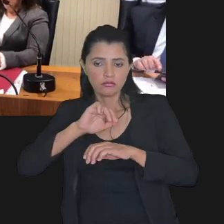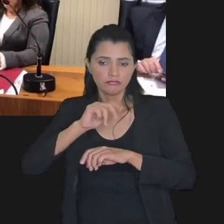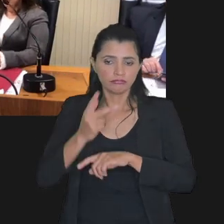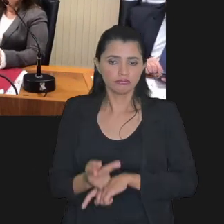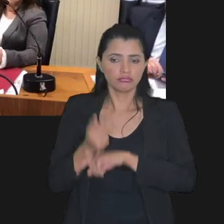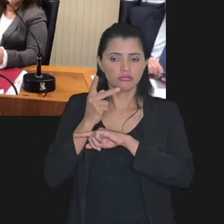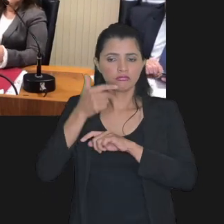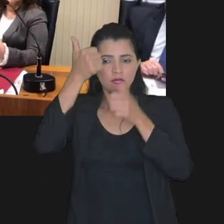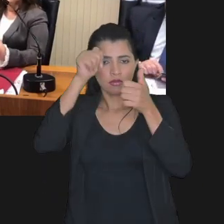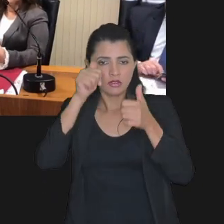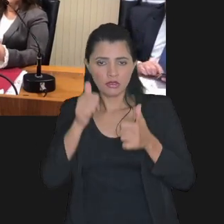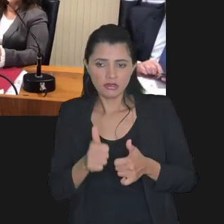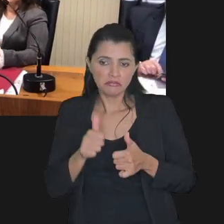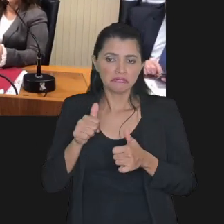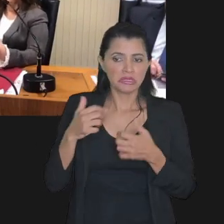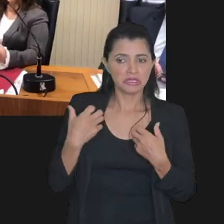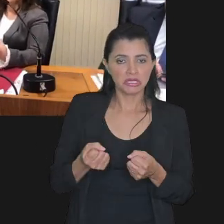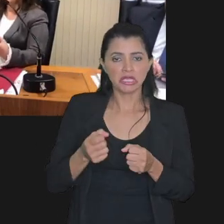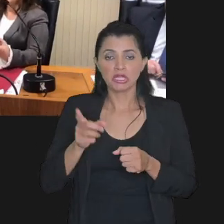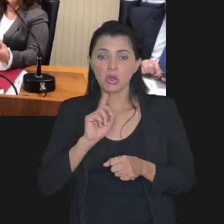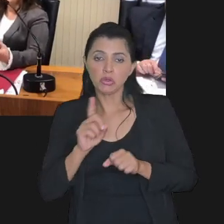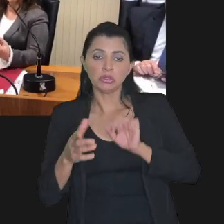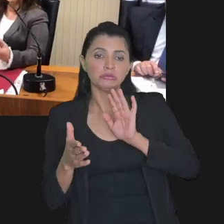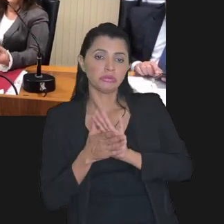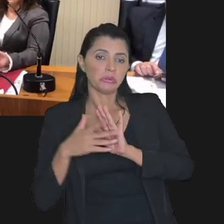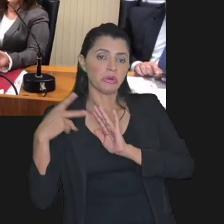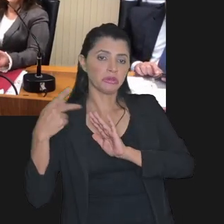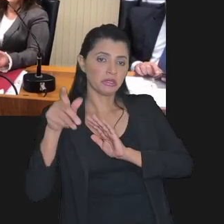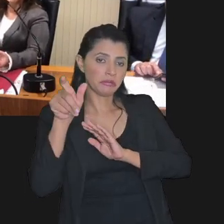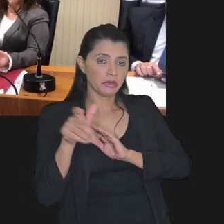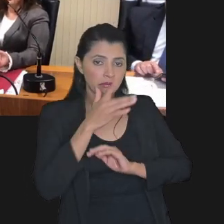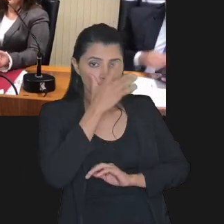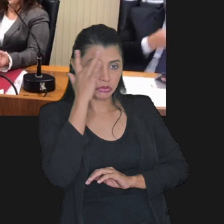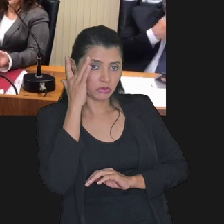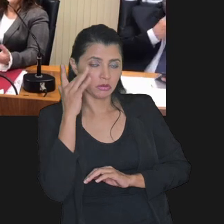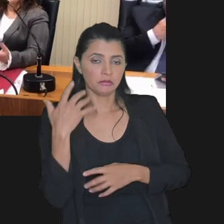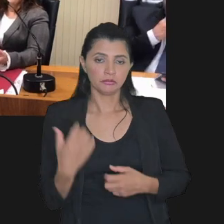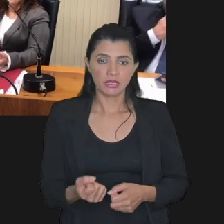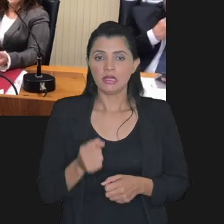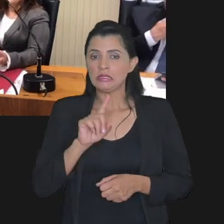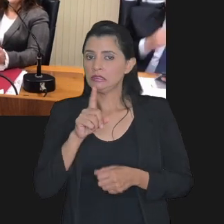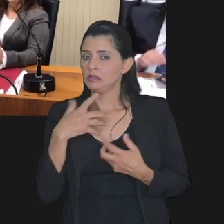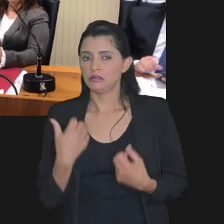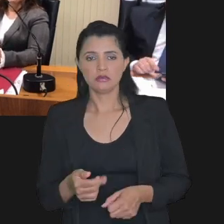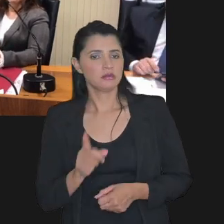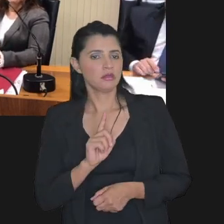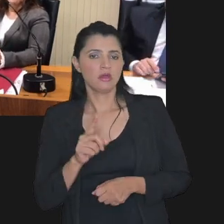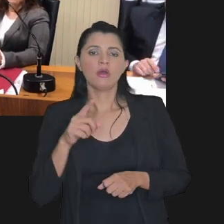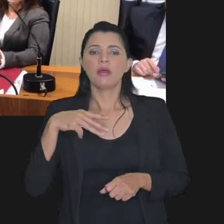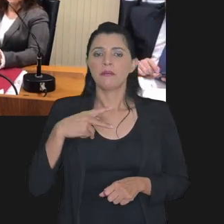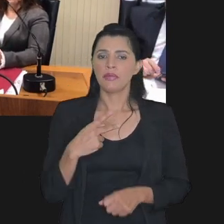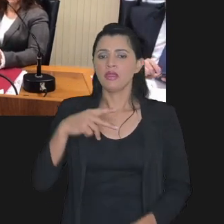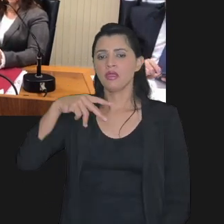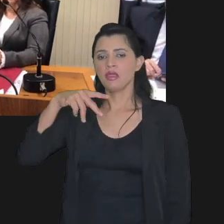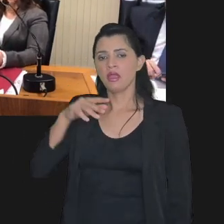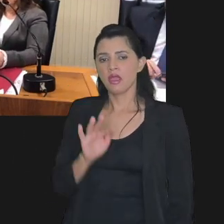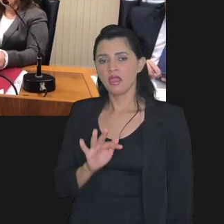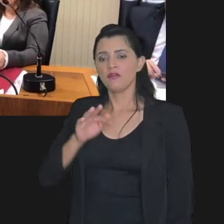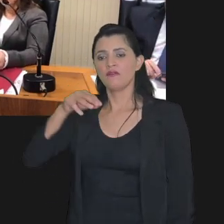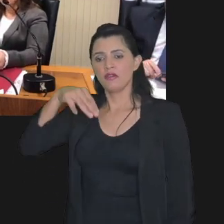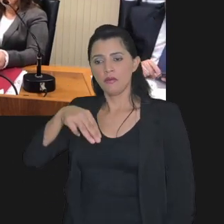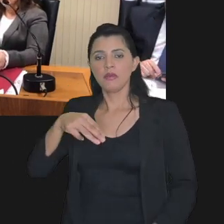formulário e vai ver se ele aceita ou aceita as condições propostas pelo contribuinte não aceitando a PFN vai fazer uma